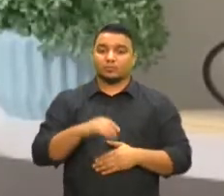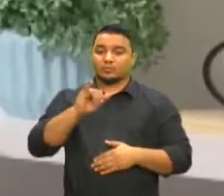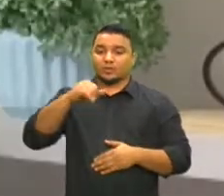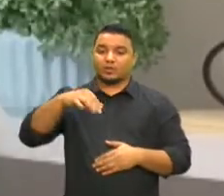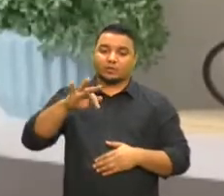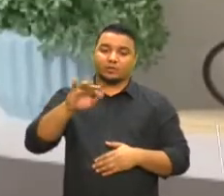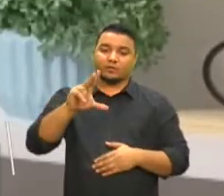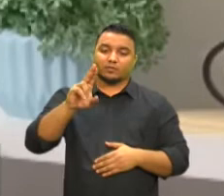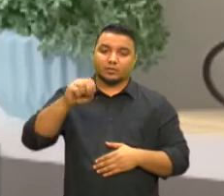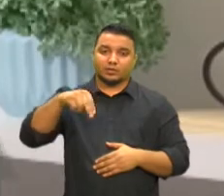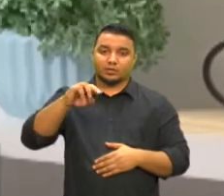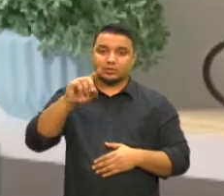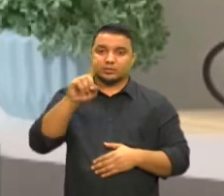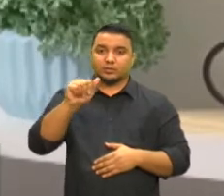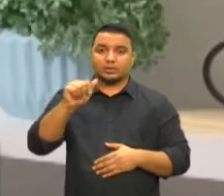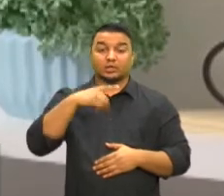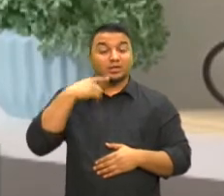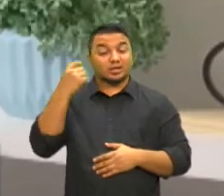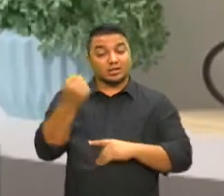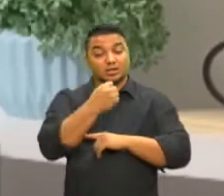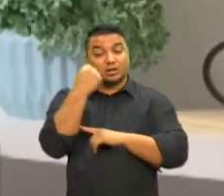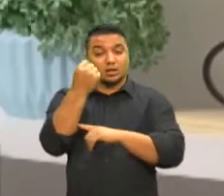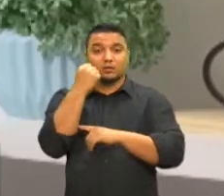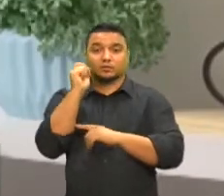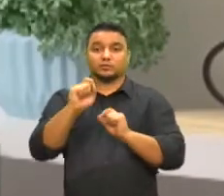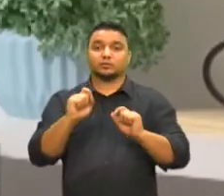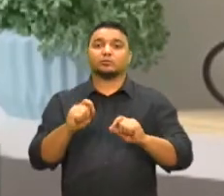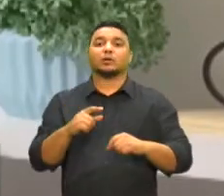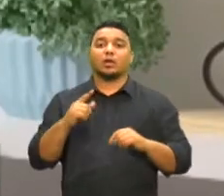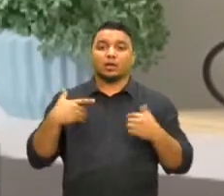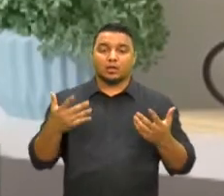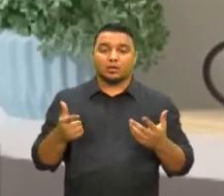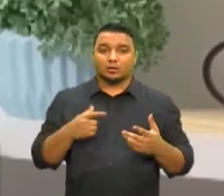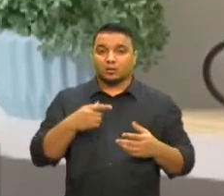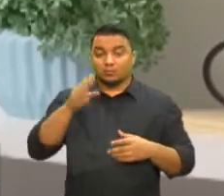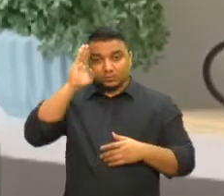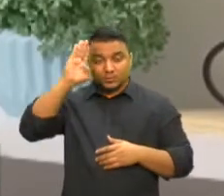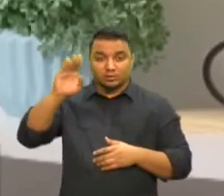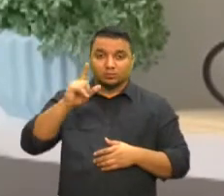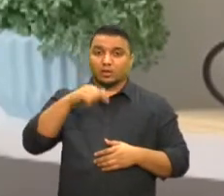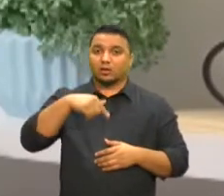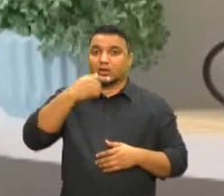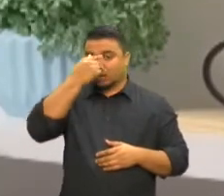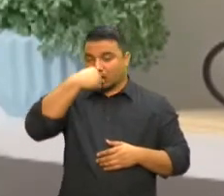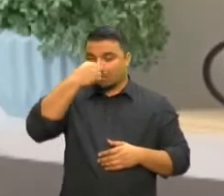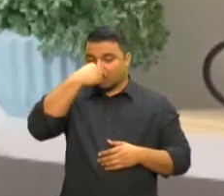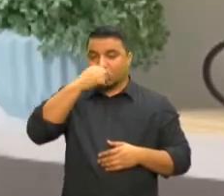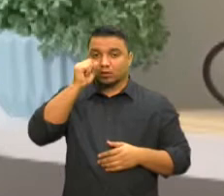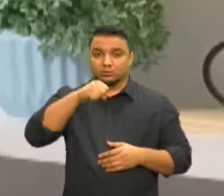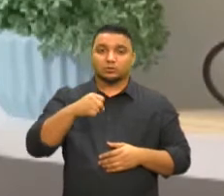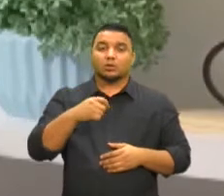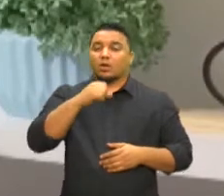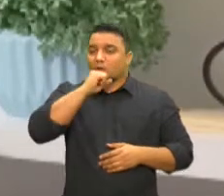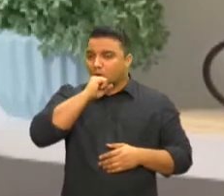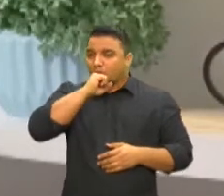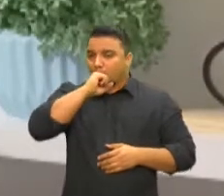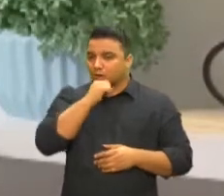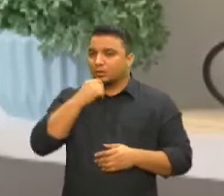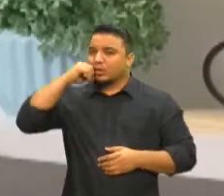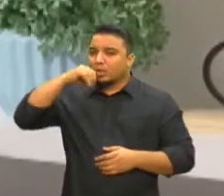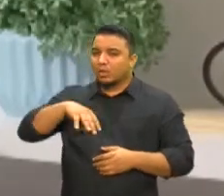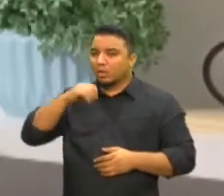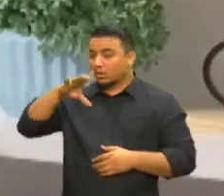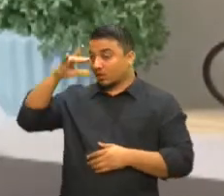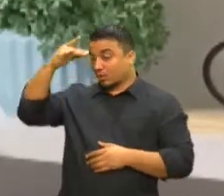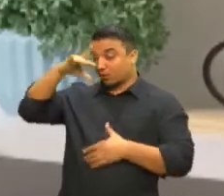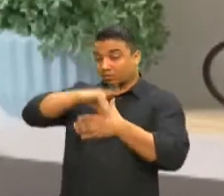muito grave que os sintomas cursam principalmente com sintomas gripais, tosse, coriza, febre,